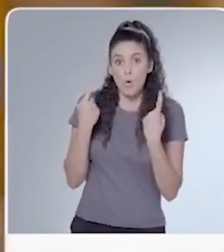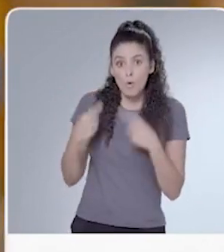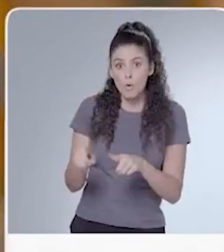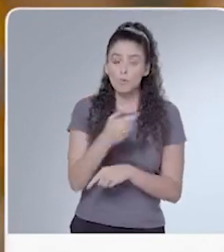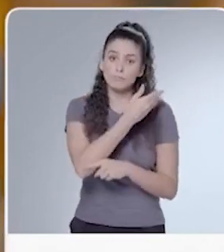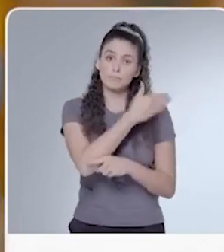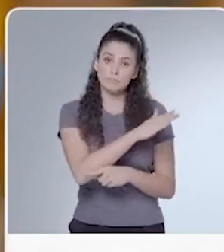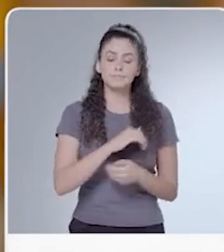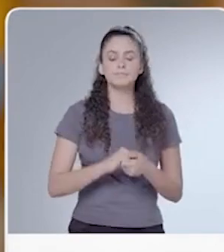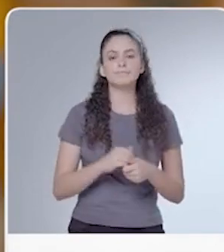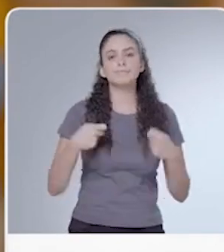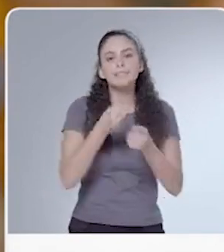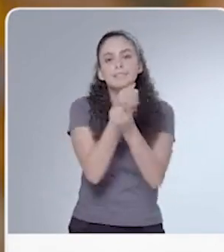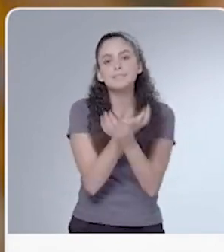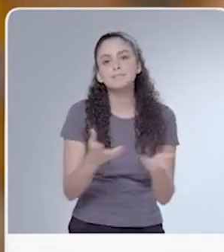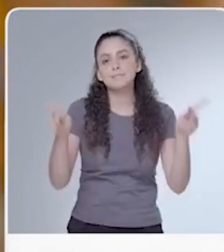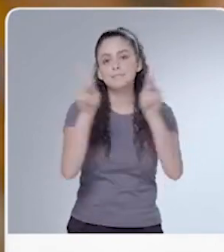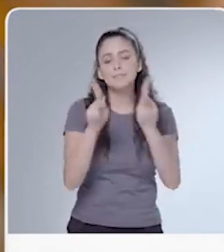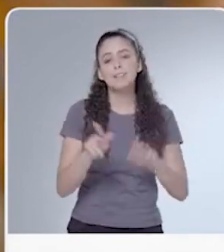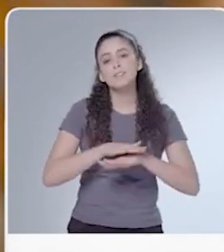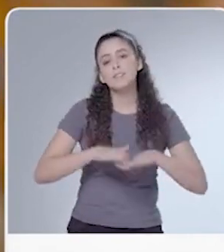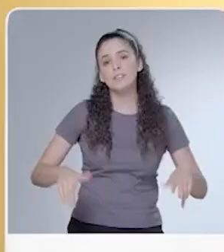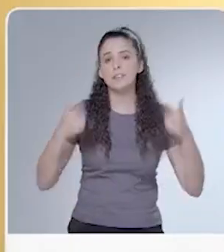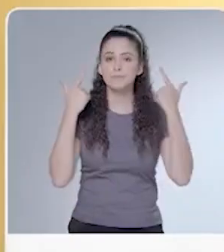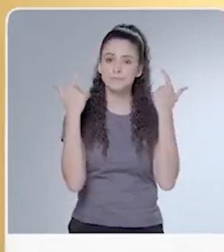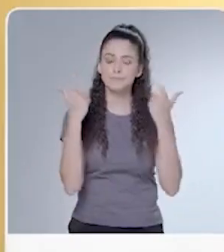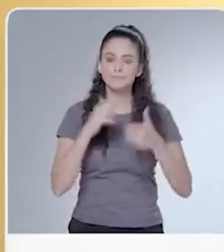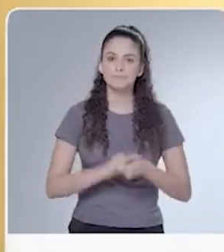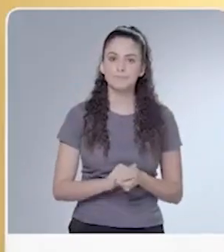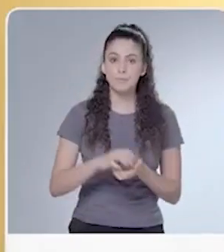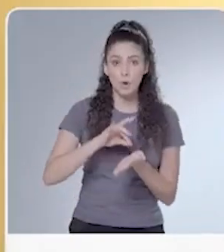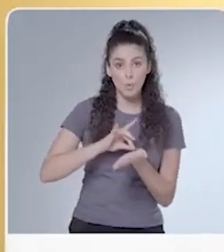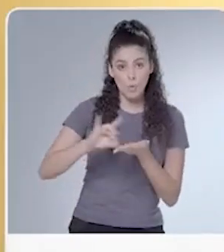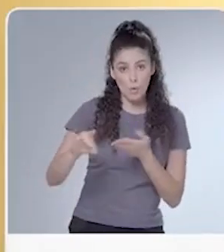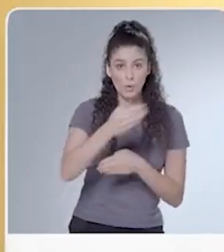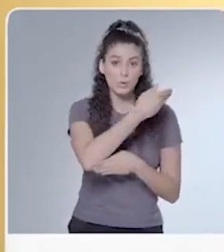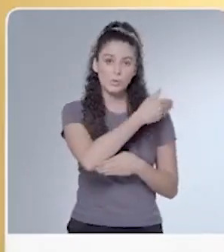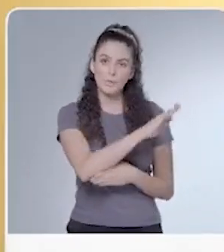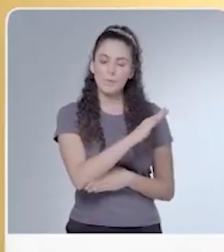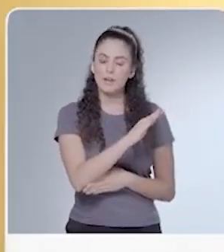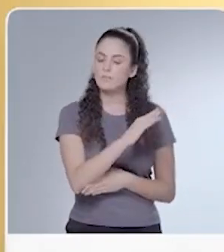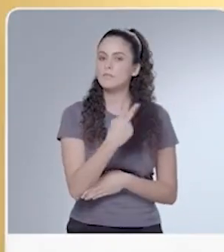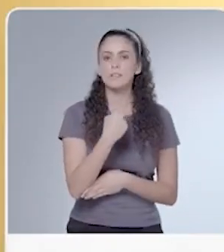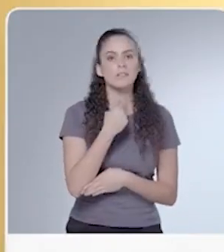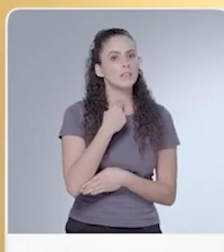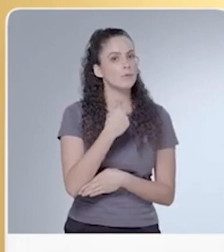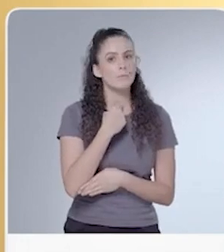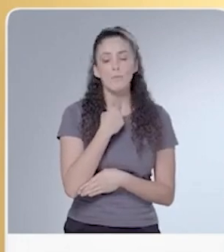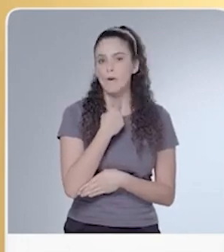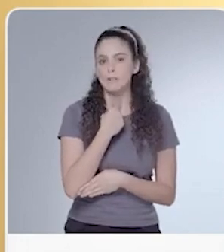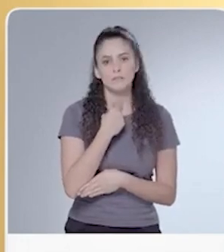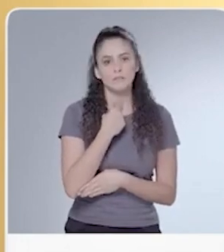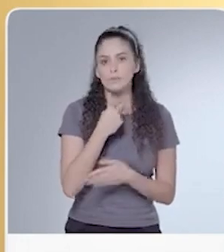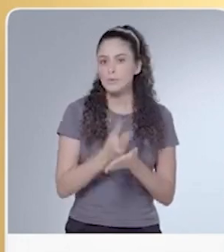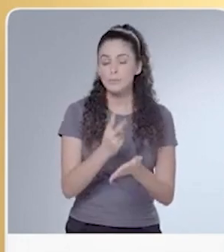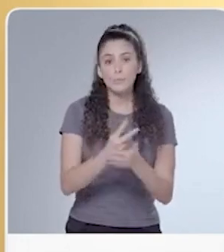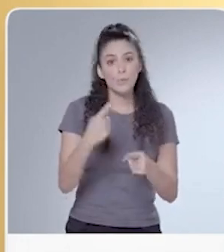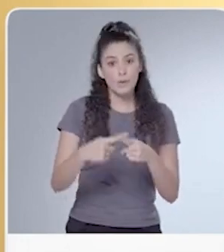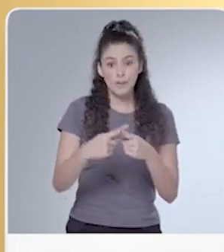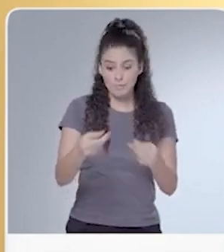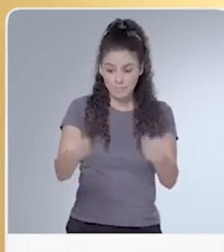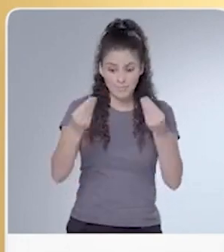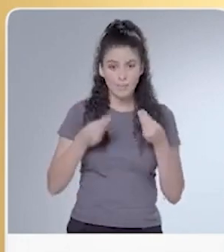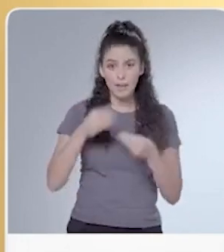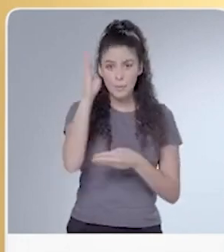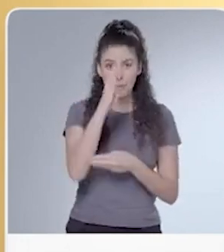precisa é cultuar a paz e chega disso, chega de violência. O ódio e preconceito não vão nos dar um Brasil e uma